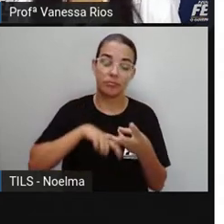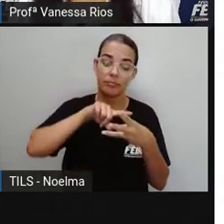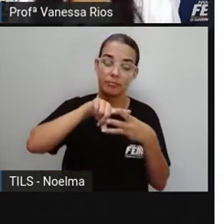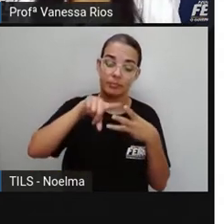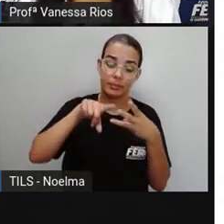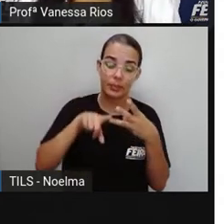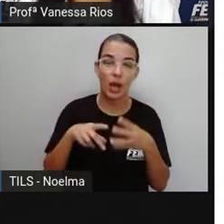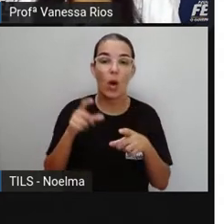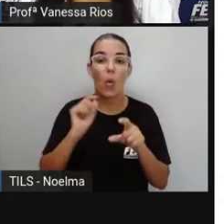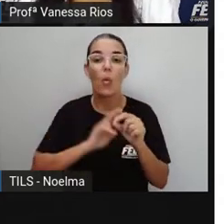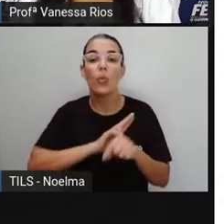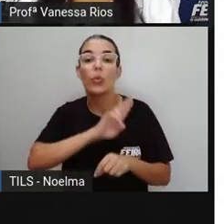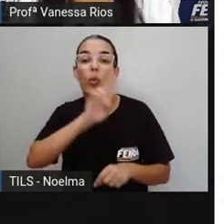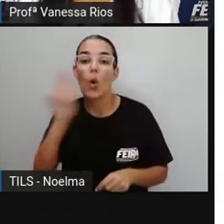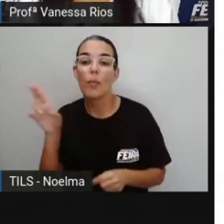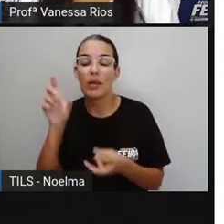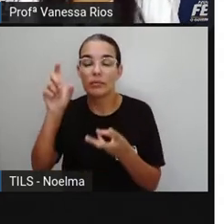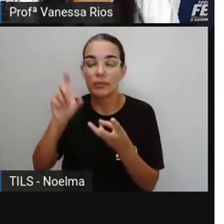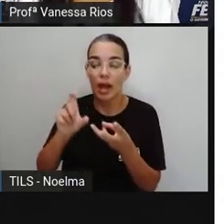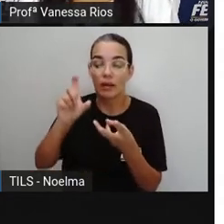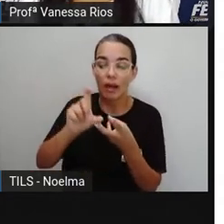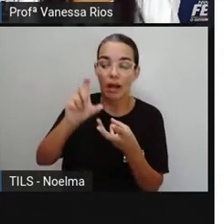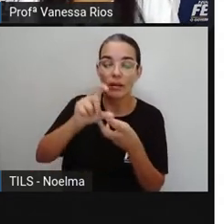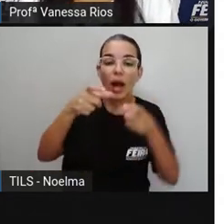proparoxítonas.